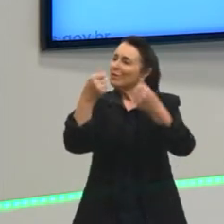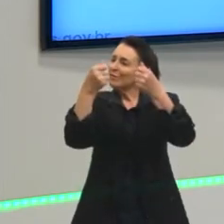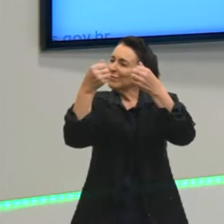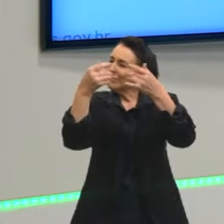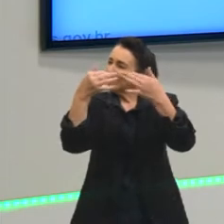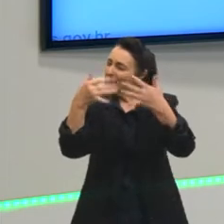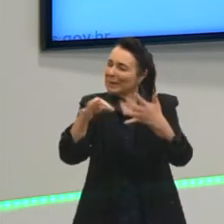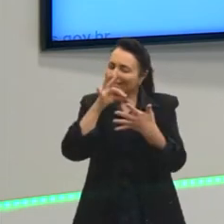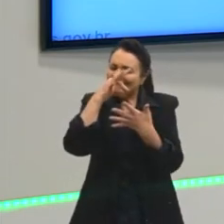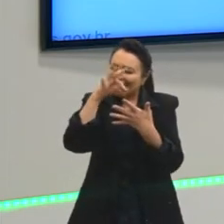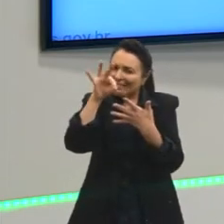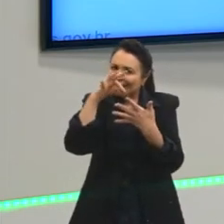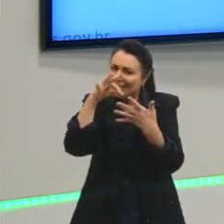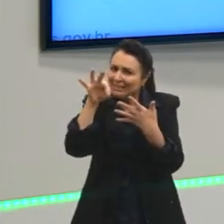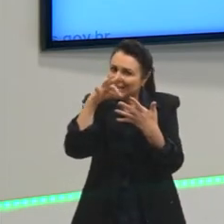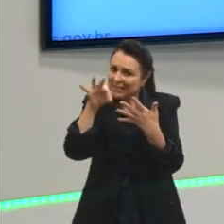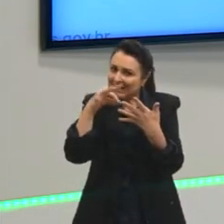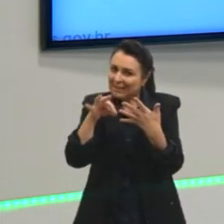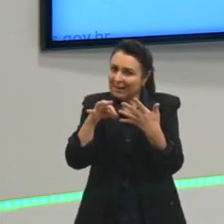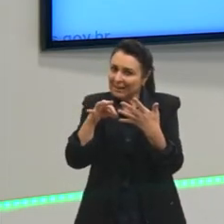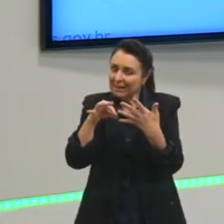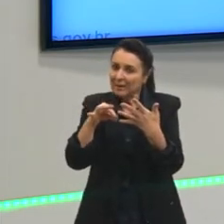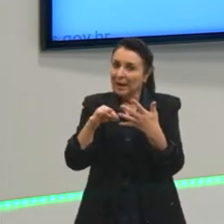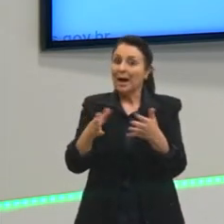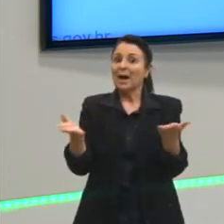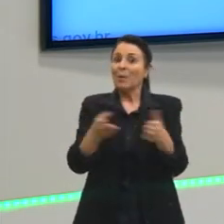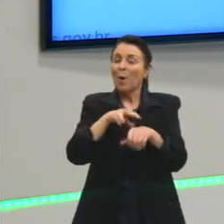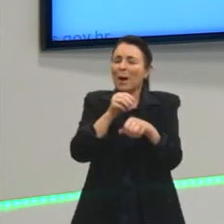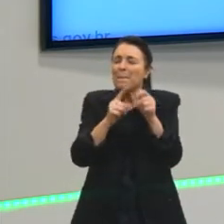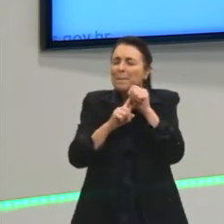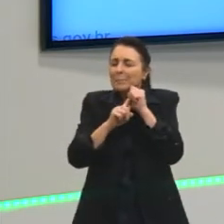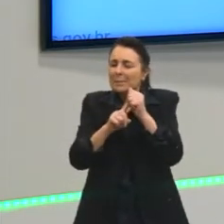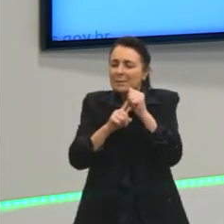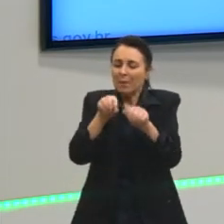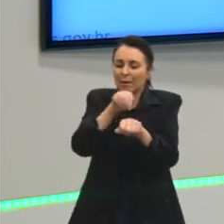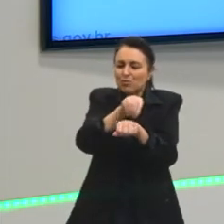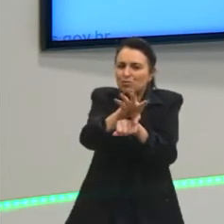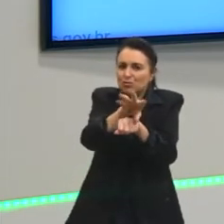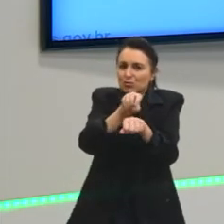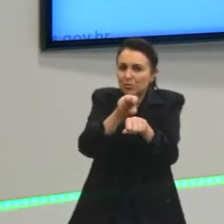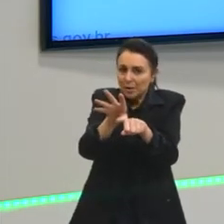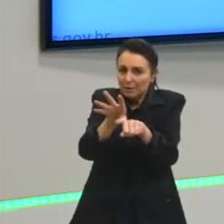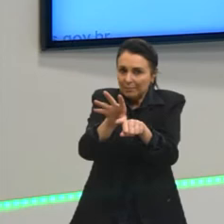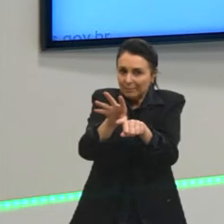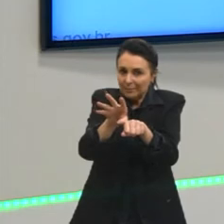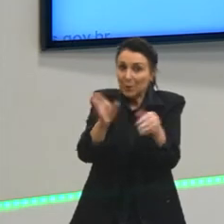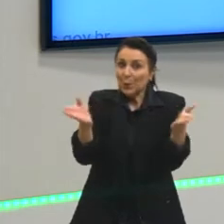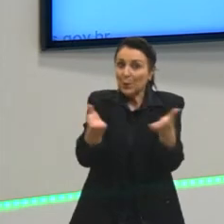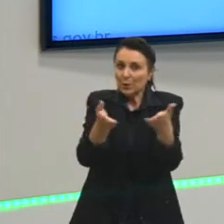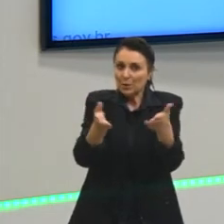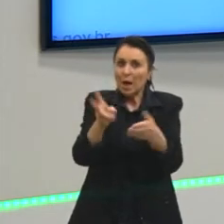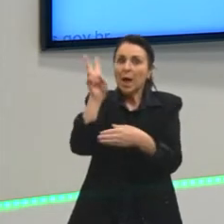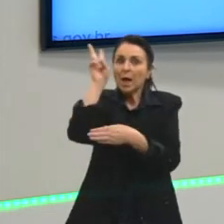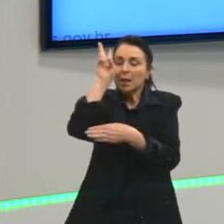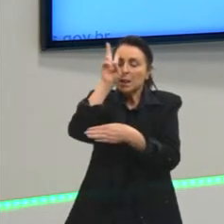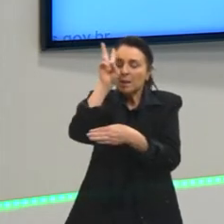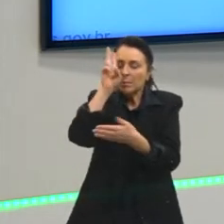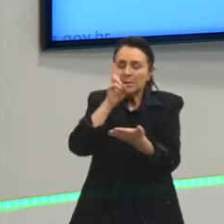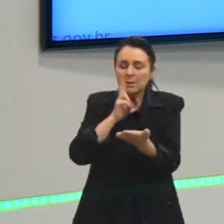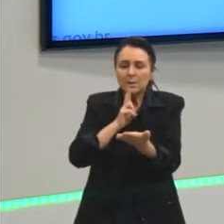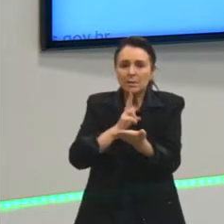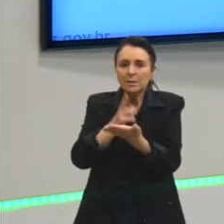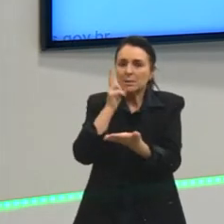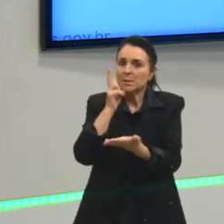isso vocês vão saber. Então, essas são as principais dicas, as primeiras, o primeiro passo, assim, tá? Lembrem-se disso